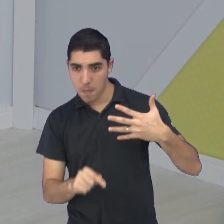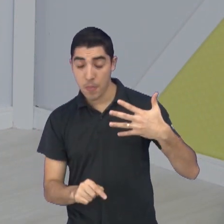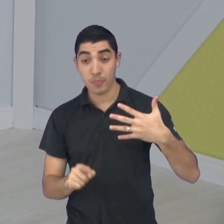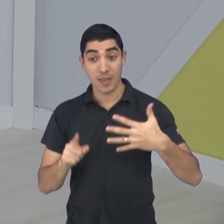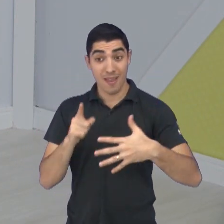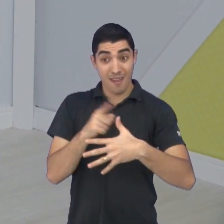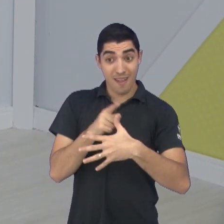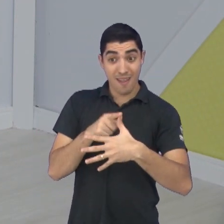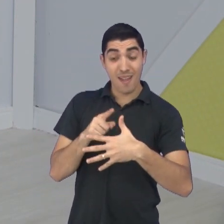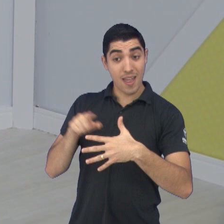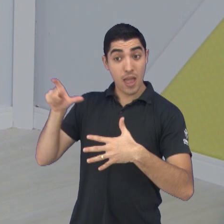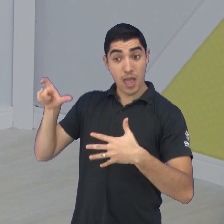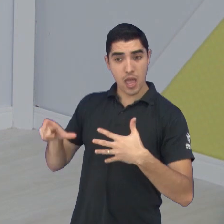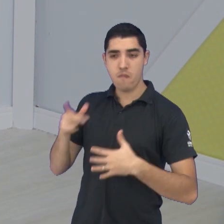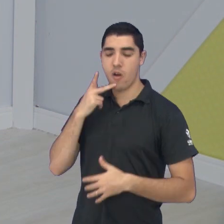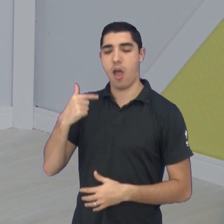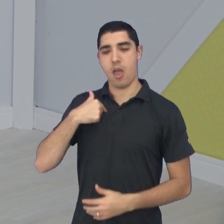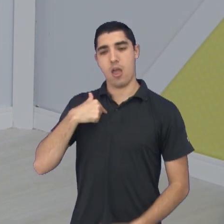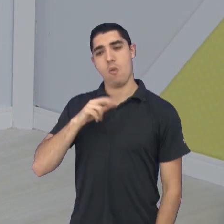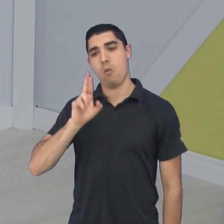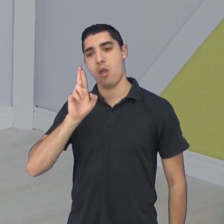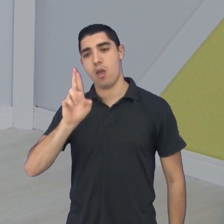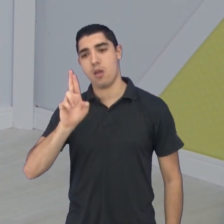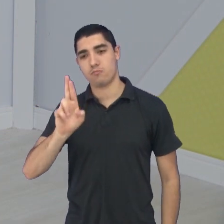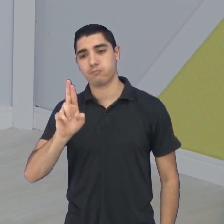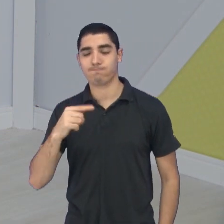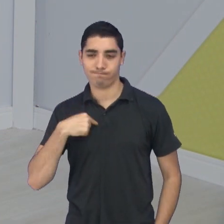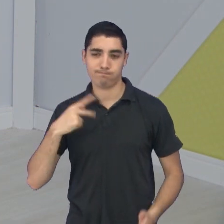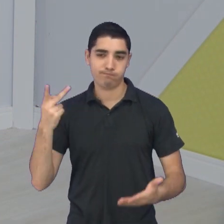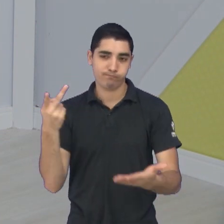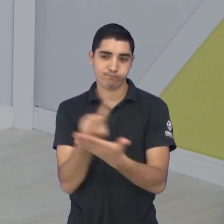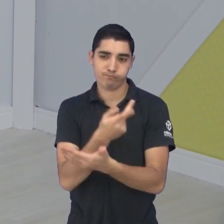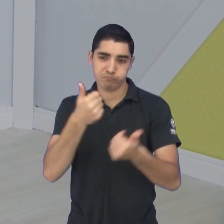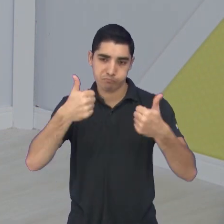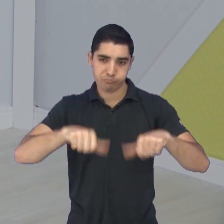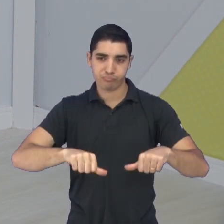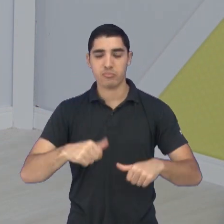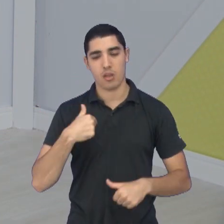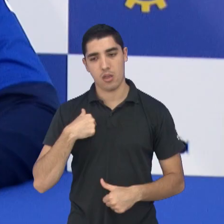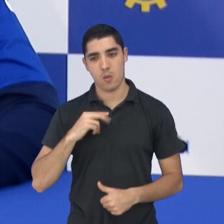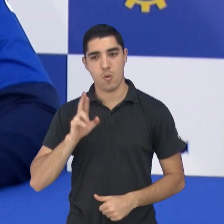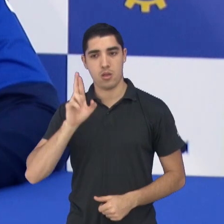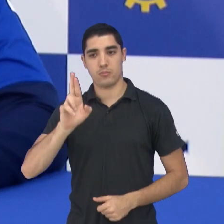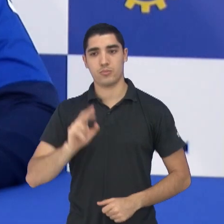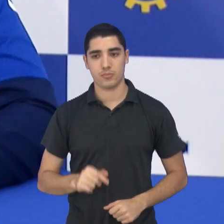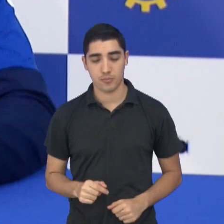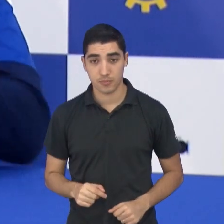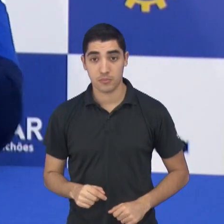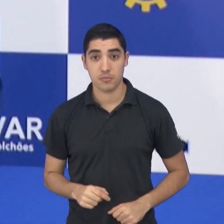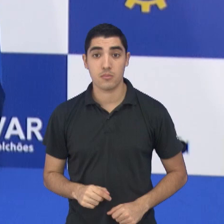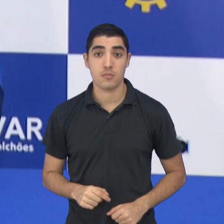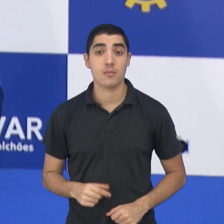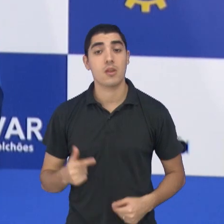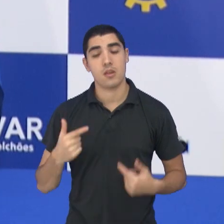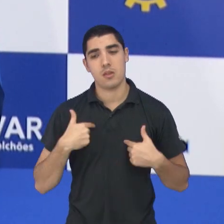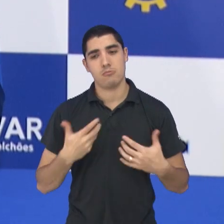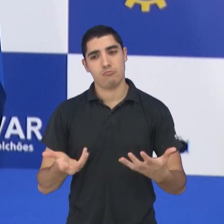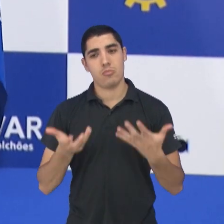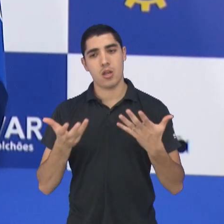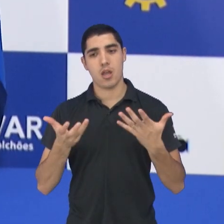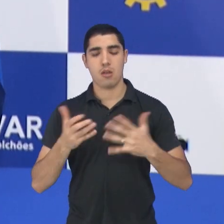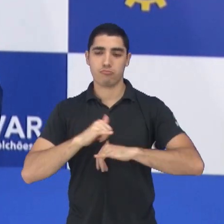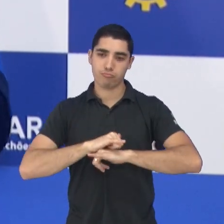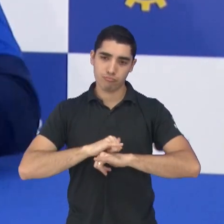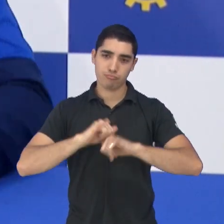assume a culpa do resultado da eliminação. Diz aí, Ricardo. Quero ir aqui, pelo menos, assumir